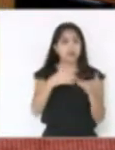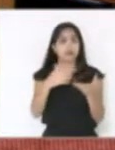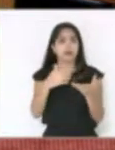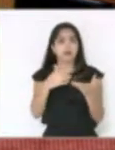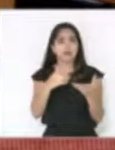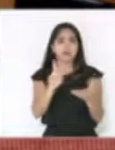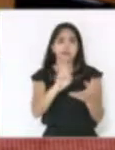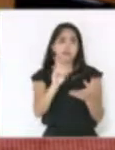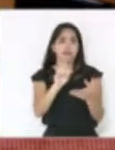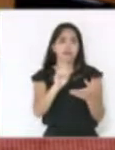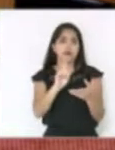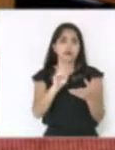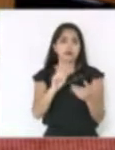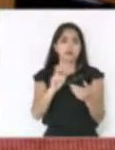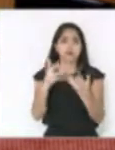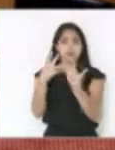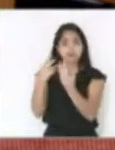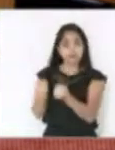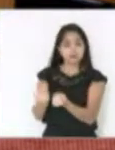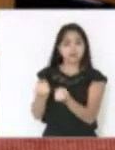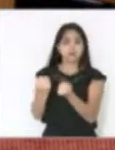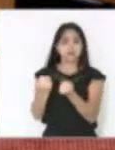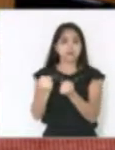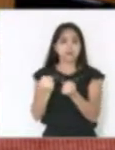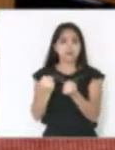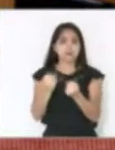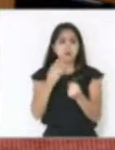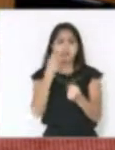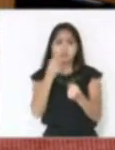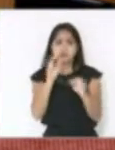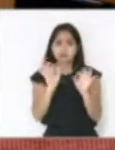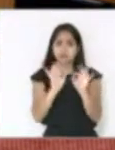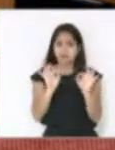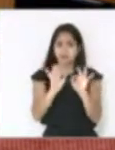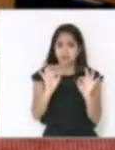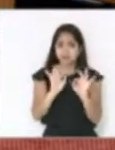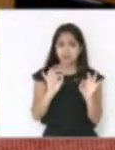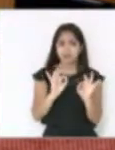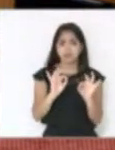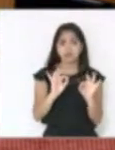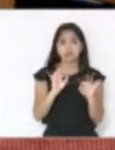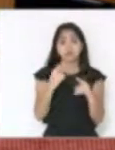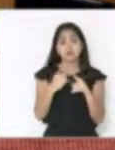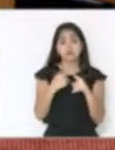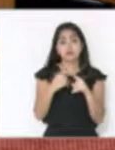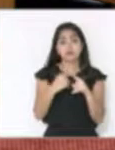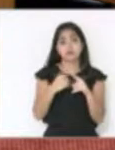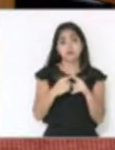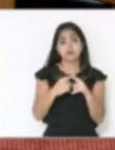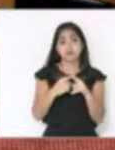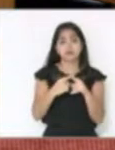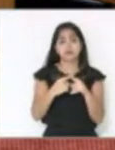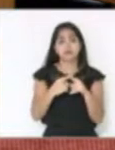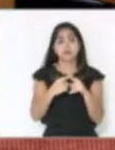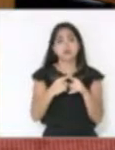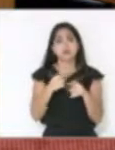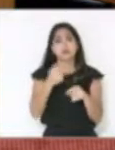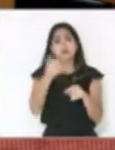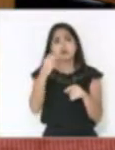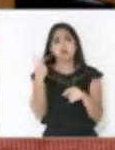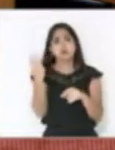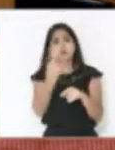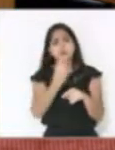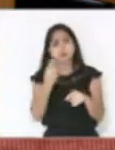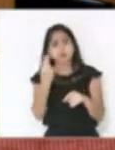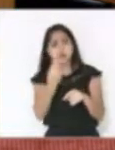favor. Eu não quero nem mencionar aqui a favor de quem? porque fui quase unânime de